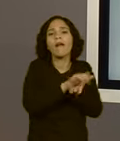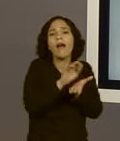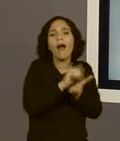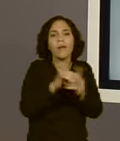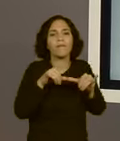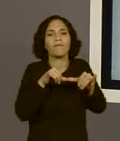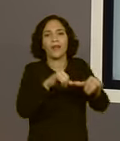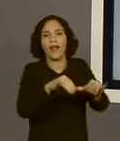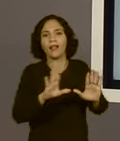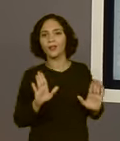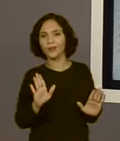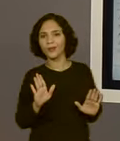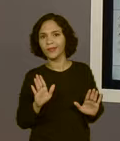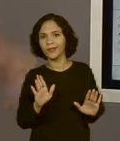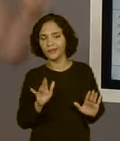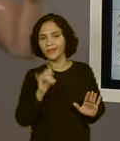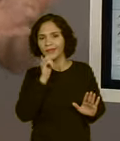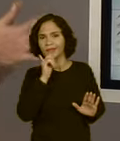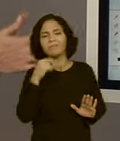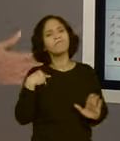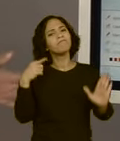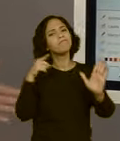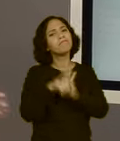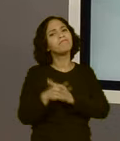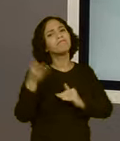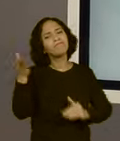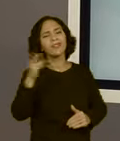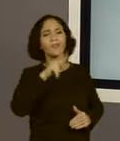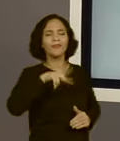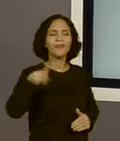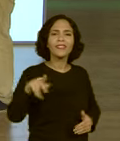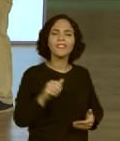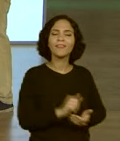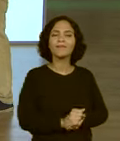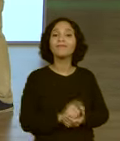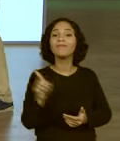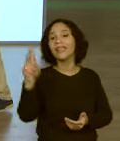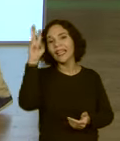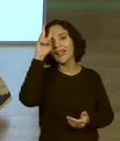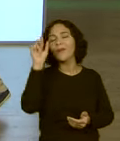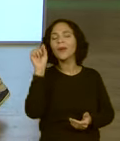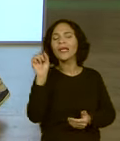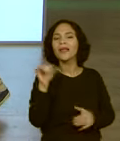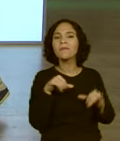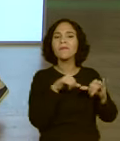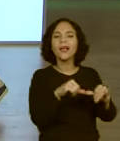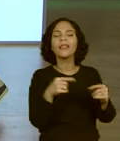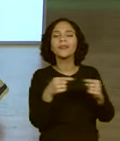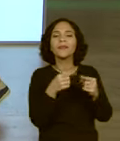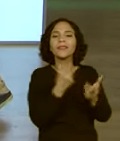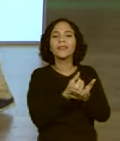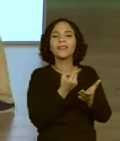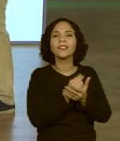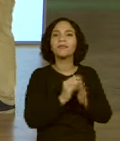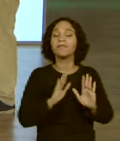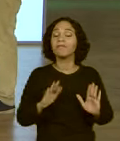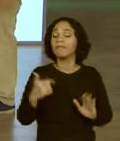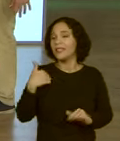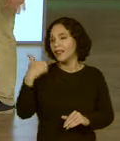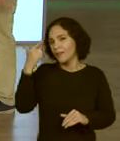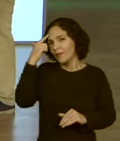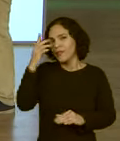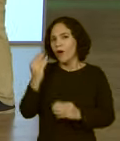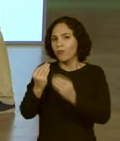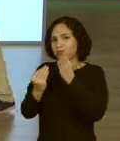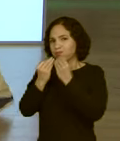supermercado. E aí, professor? Vamos ver. Do que você se lembra? Eu considero, vou